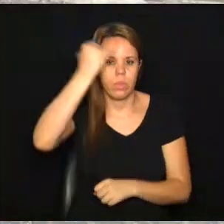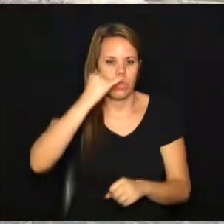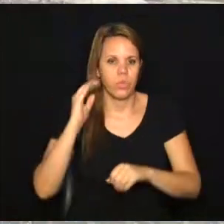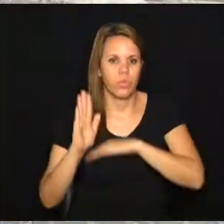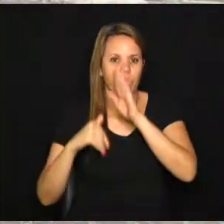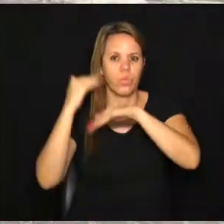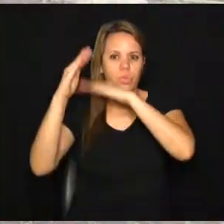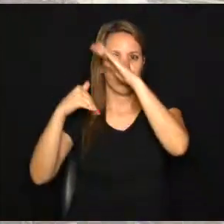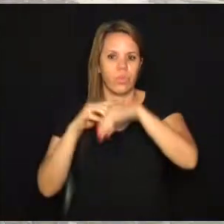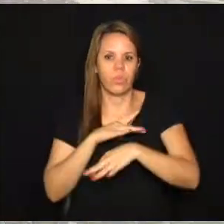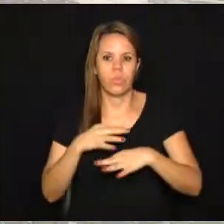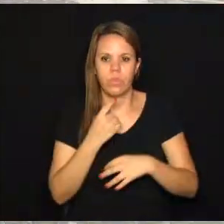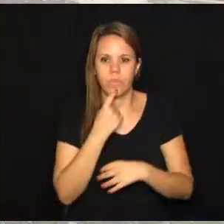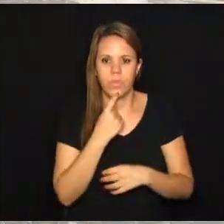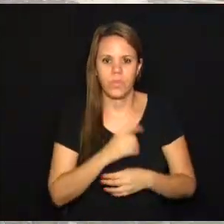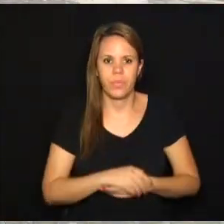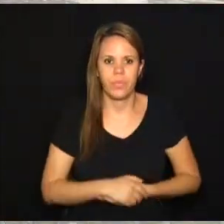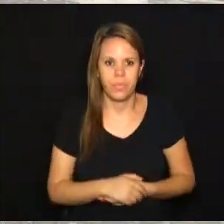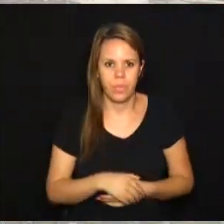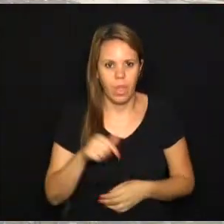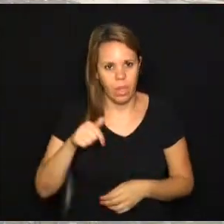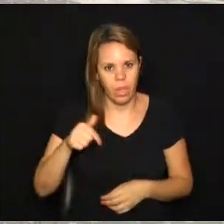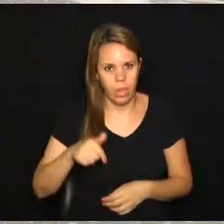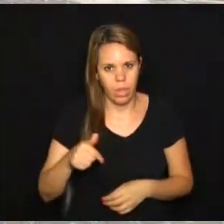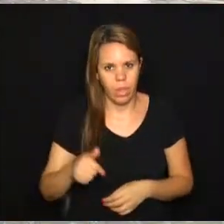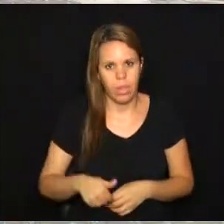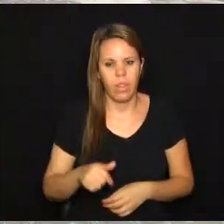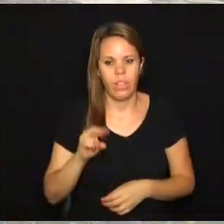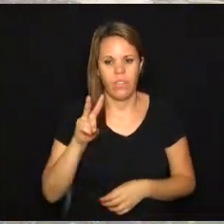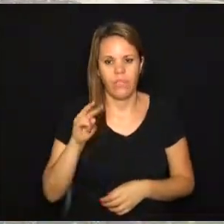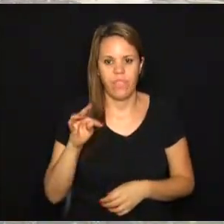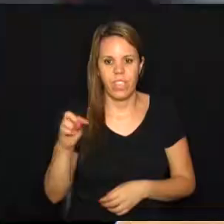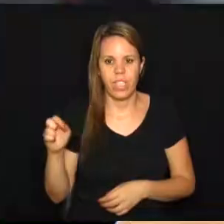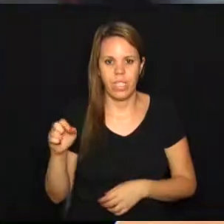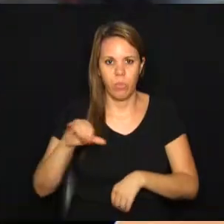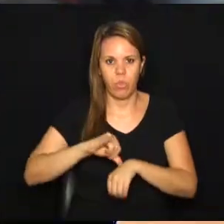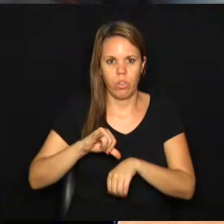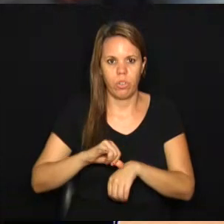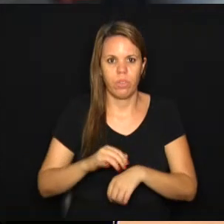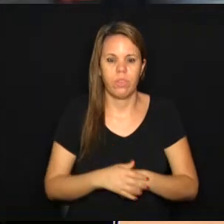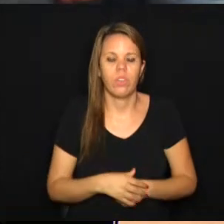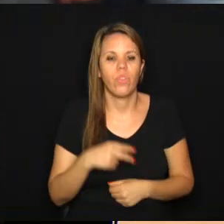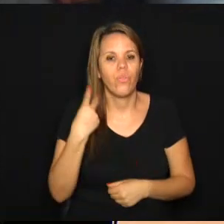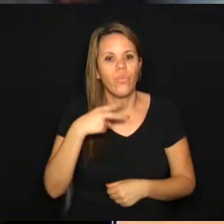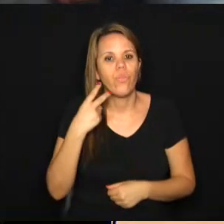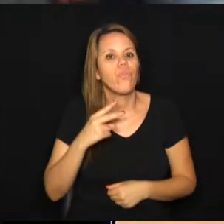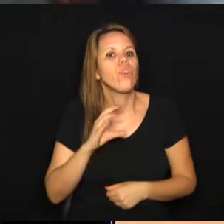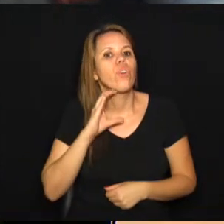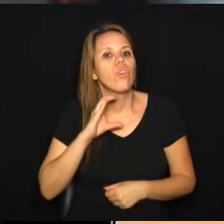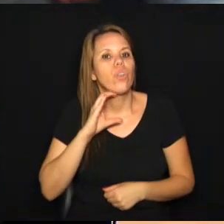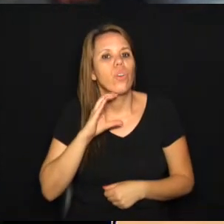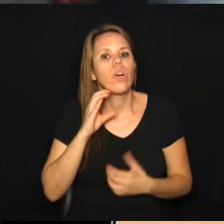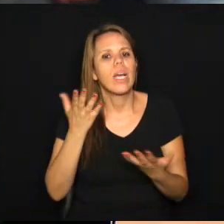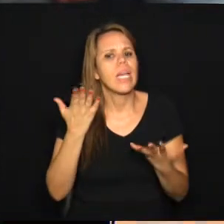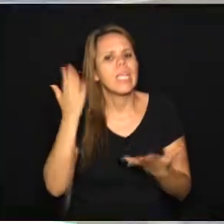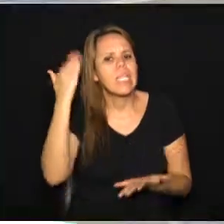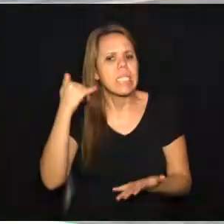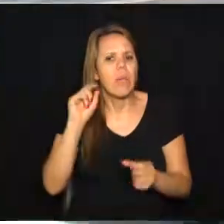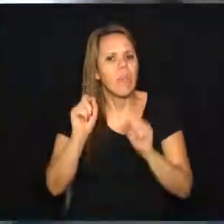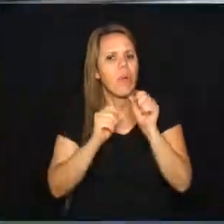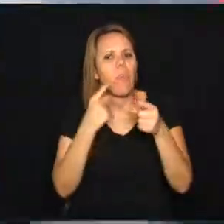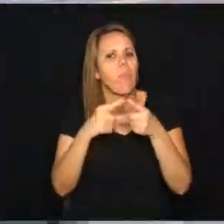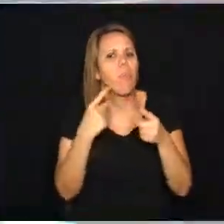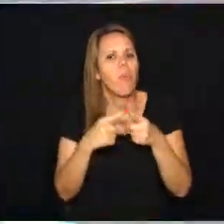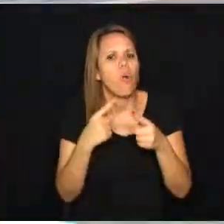o desenvolvimento da cidade de Campinas. Aqui na Vila Itapur, hein? É já já. Vereador Carlão do PT quer explicação do